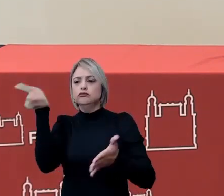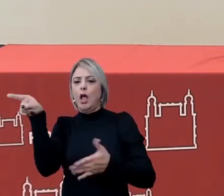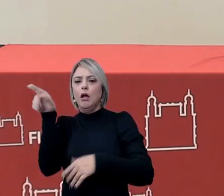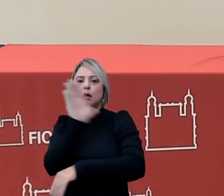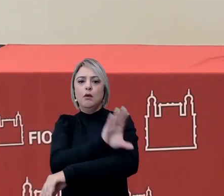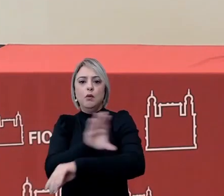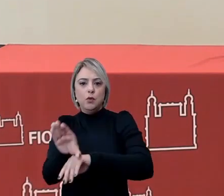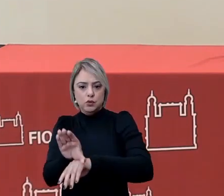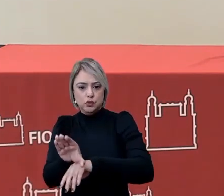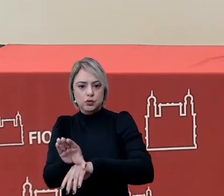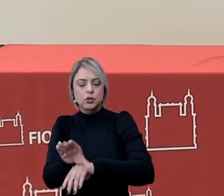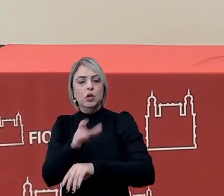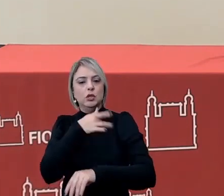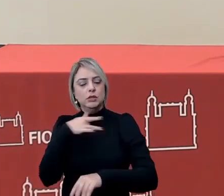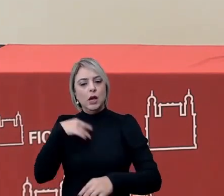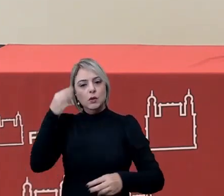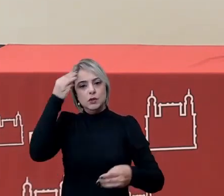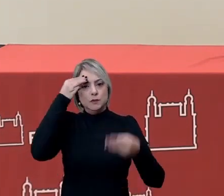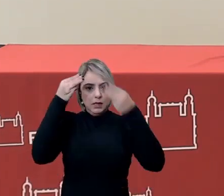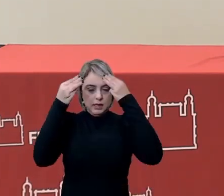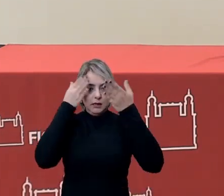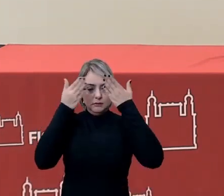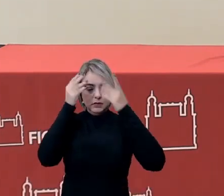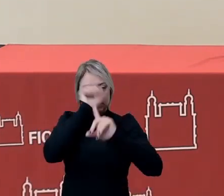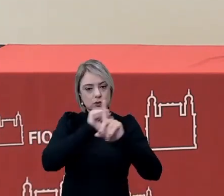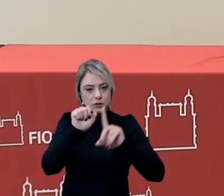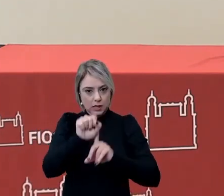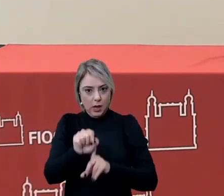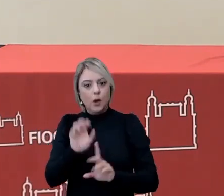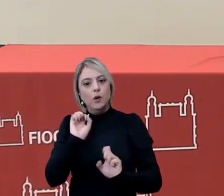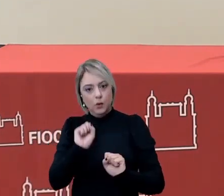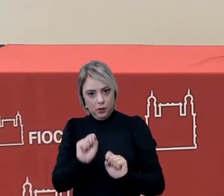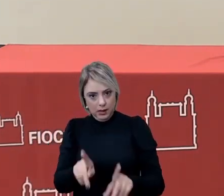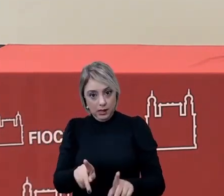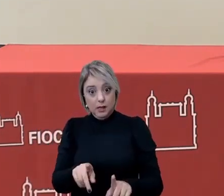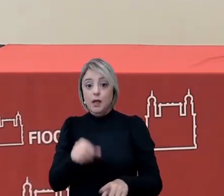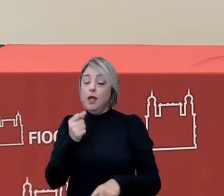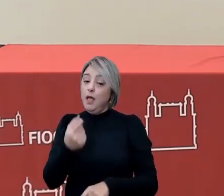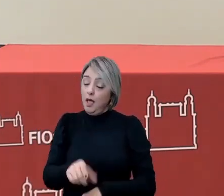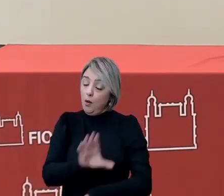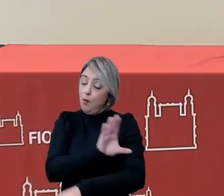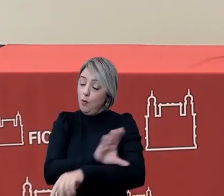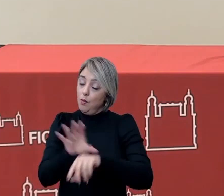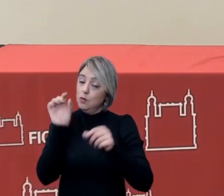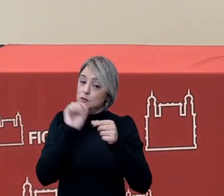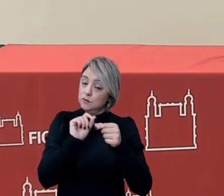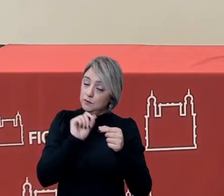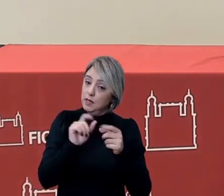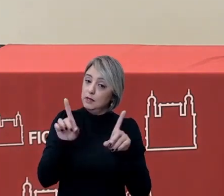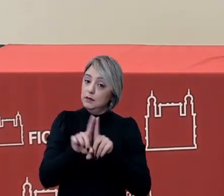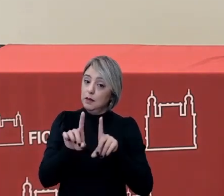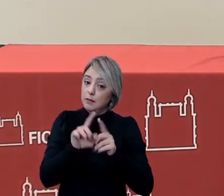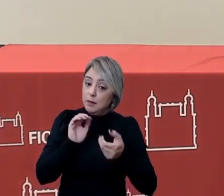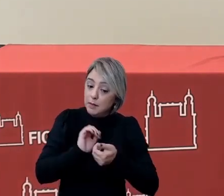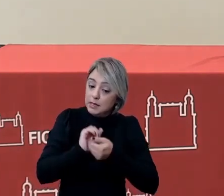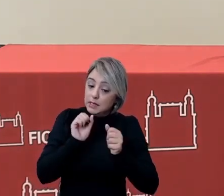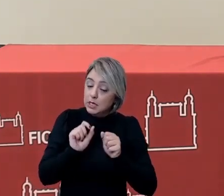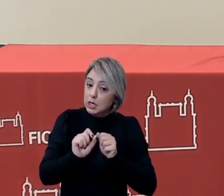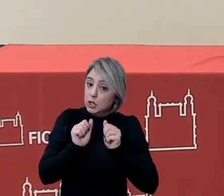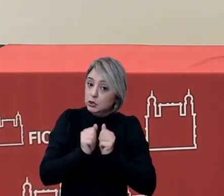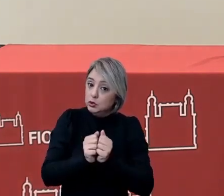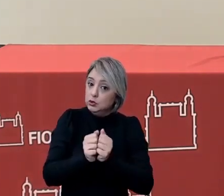curso para o curso de saúde mental e atenção psicossocial certo esse é um curso que tem sido feito também em parceria